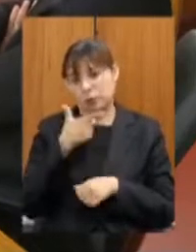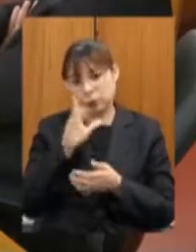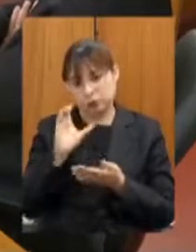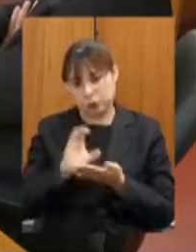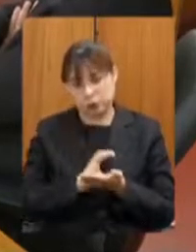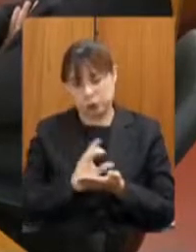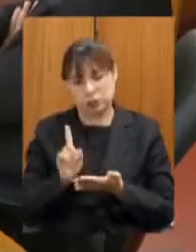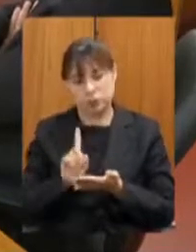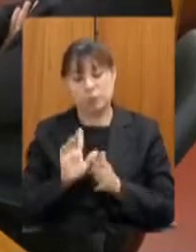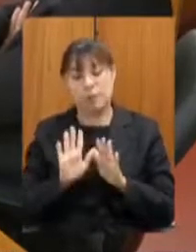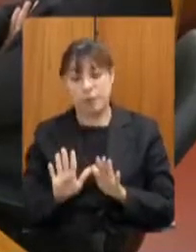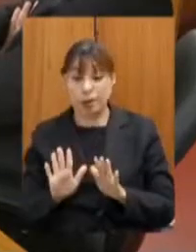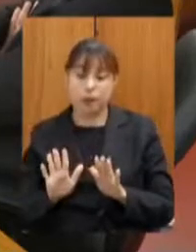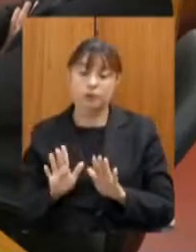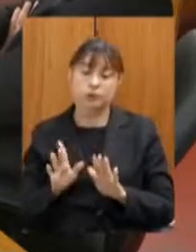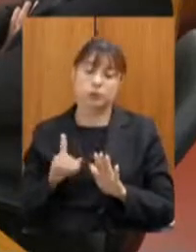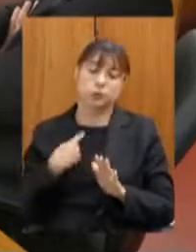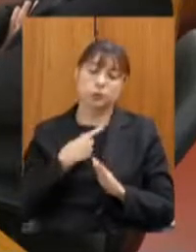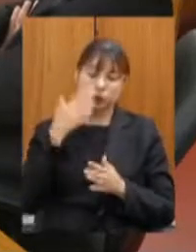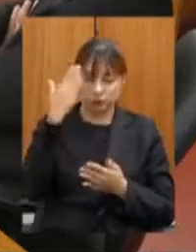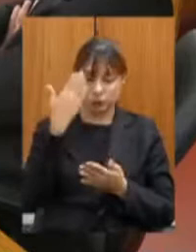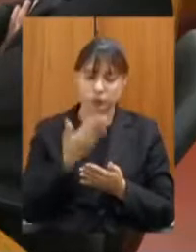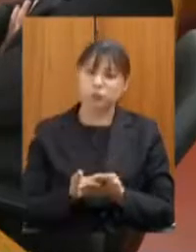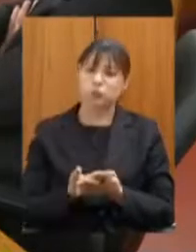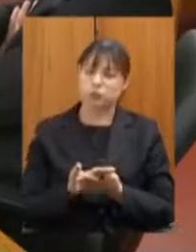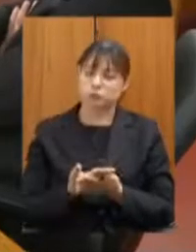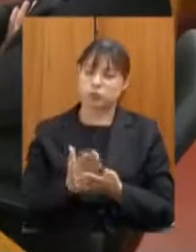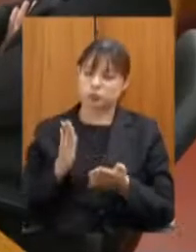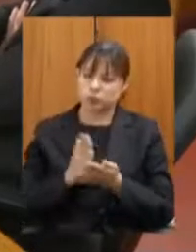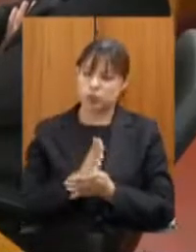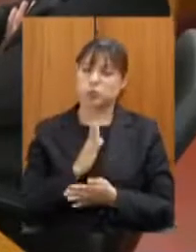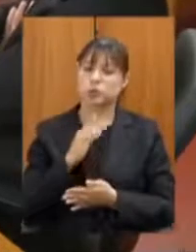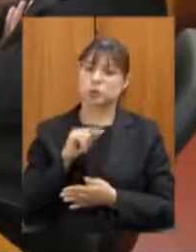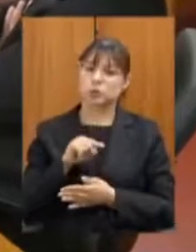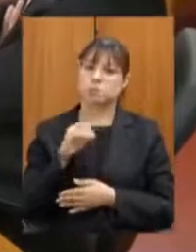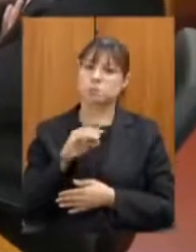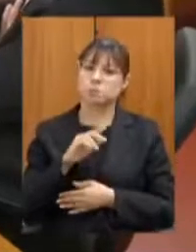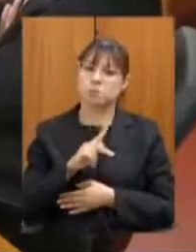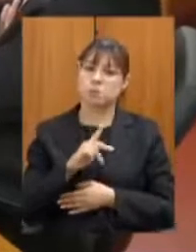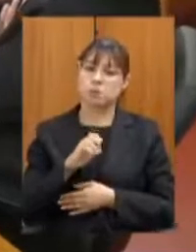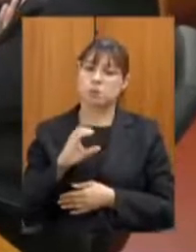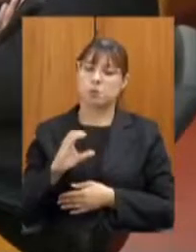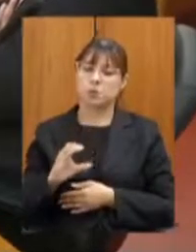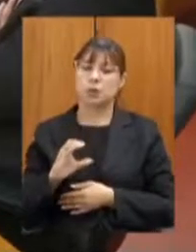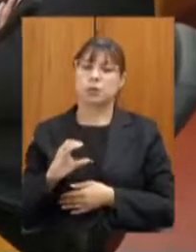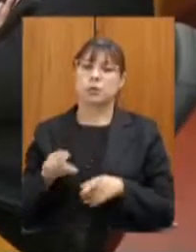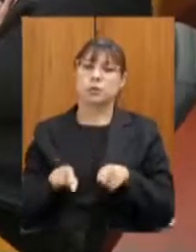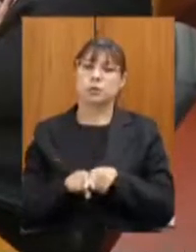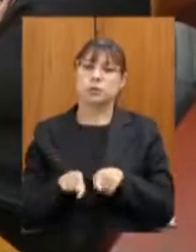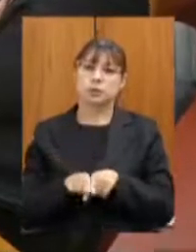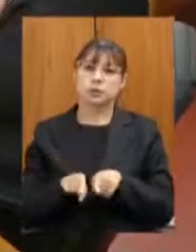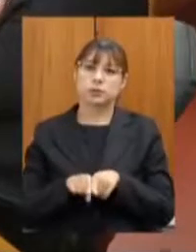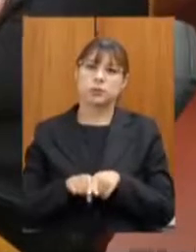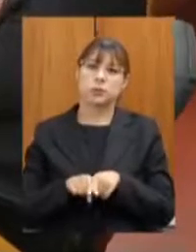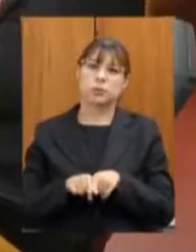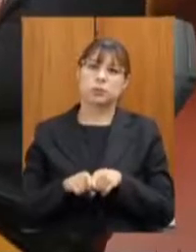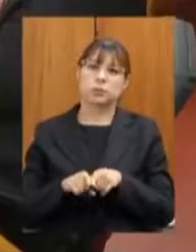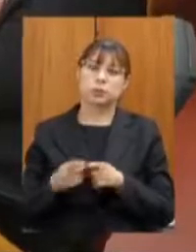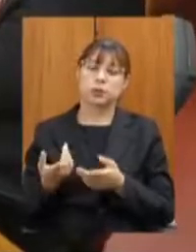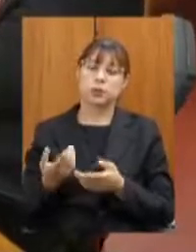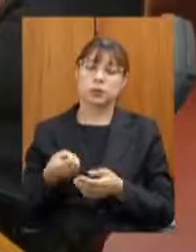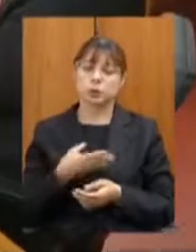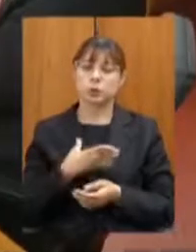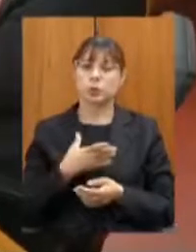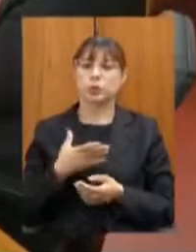movimentado, mas a gente acredita sim que com a aprovação da PEC e a aprovação desse novo marco legal das ferrovias vai ser